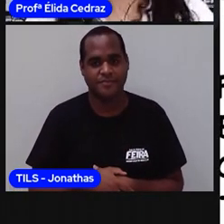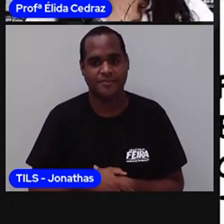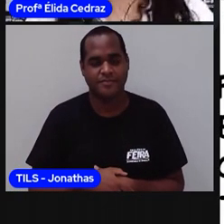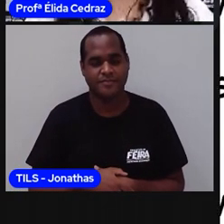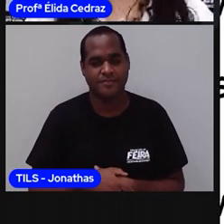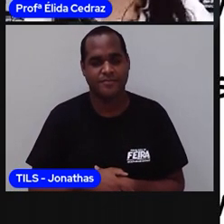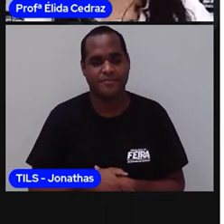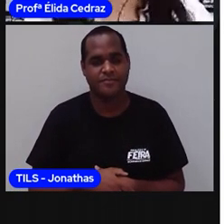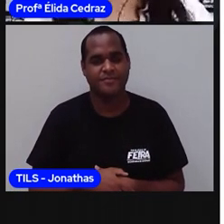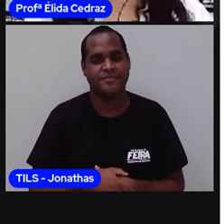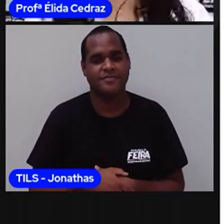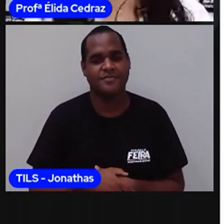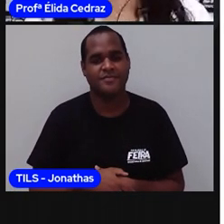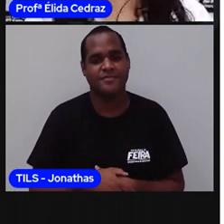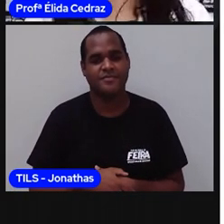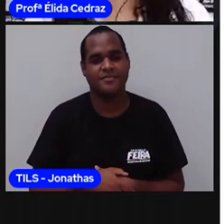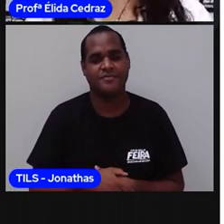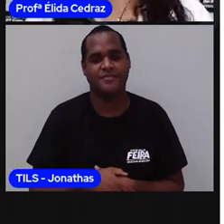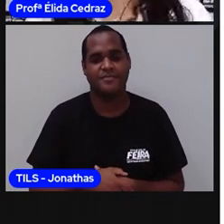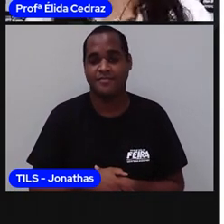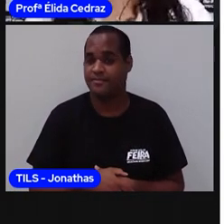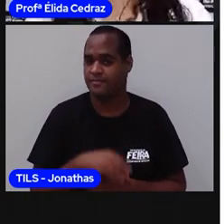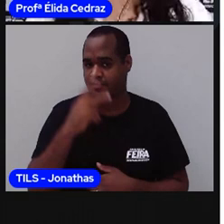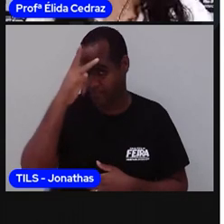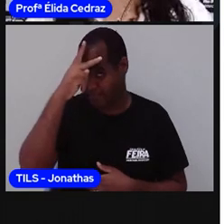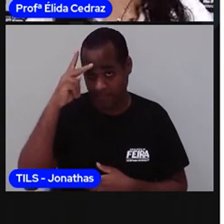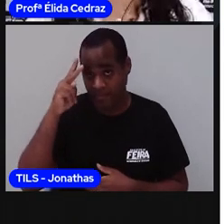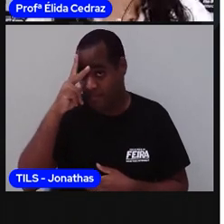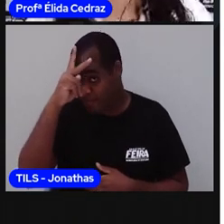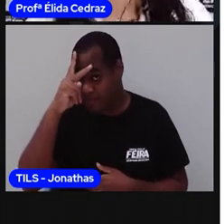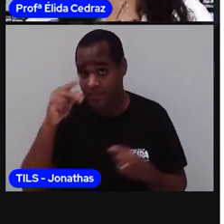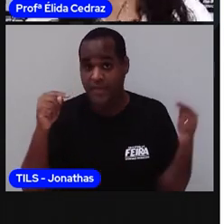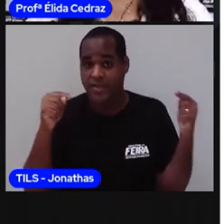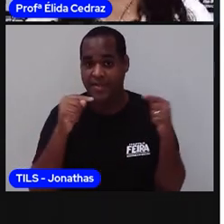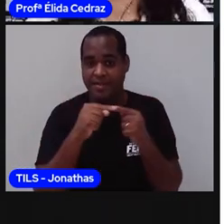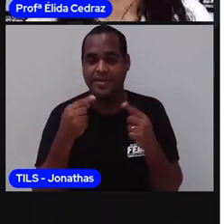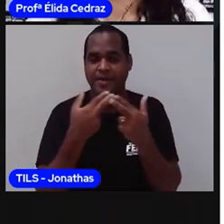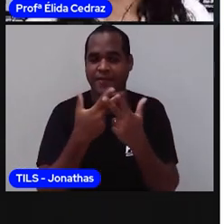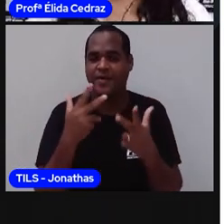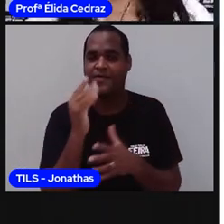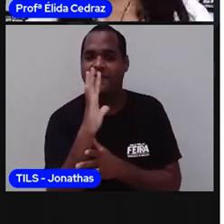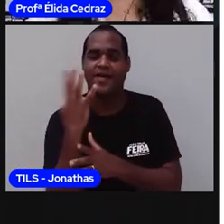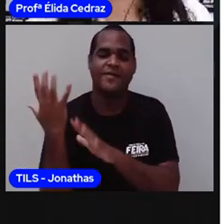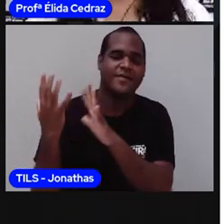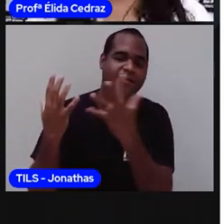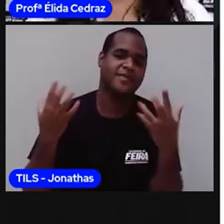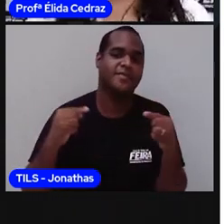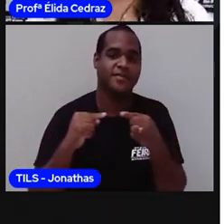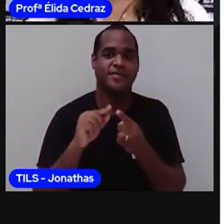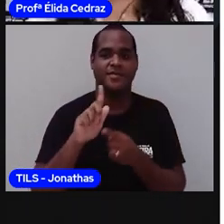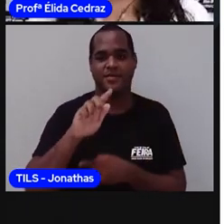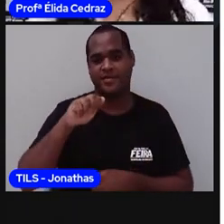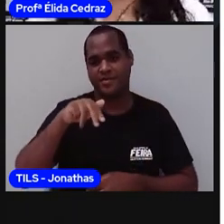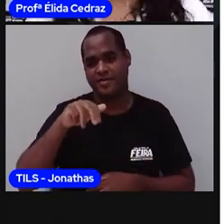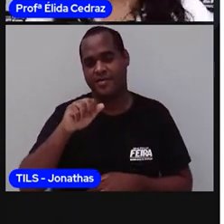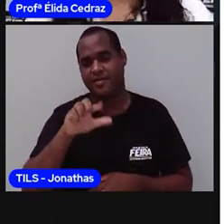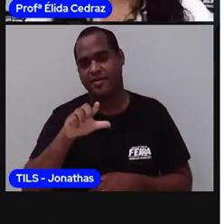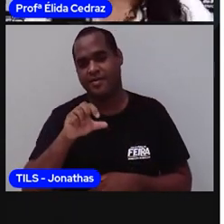Toda pessoa tem uma história e pode ser registrada num tipo de árvore. A árvore genealógica.